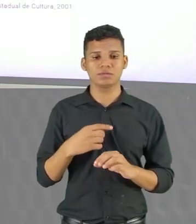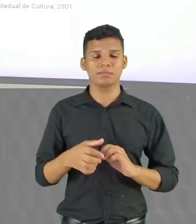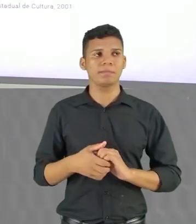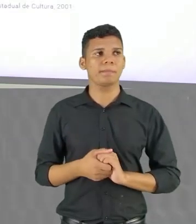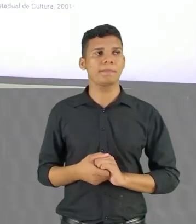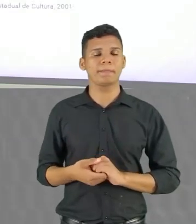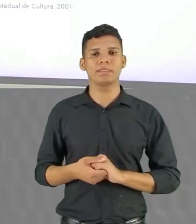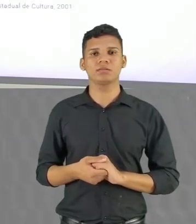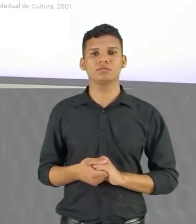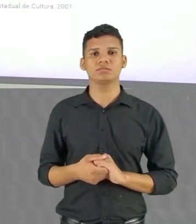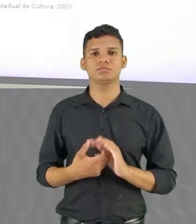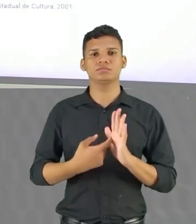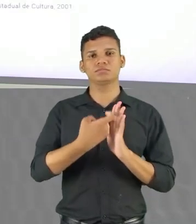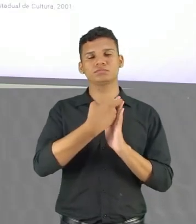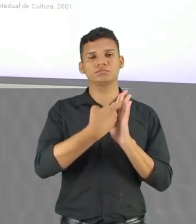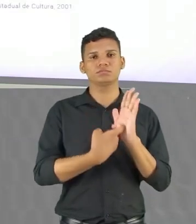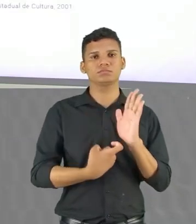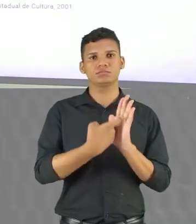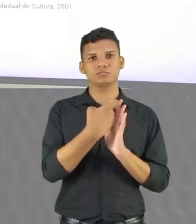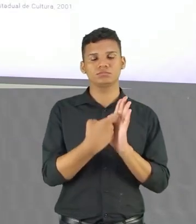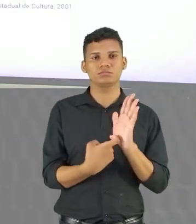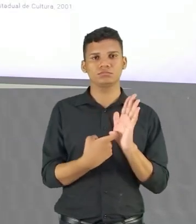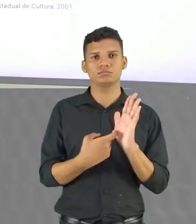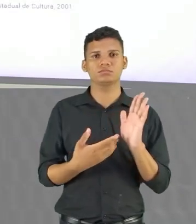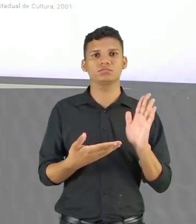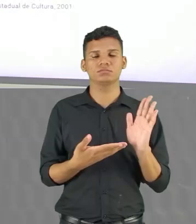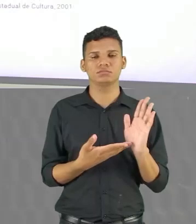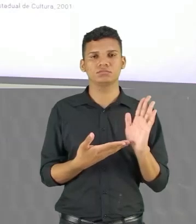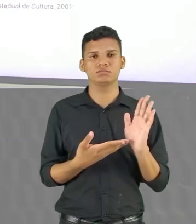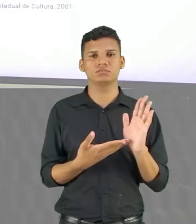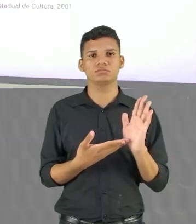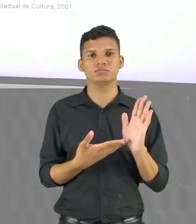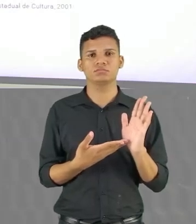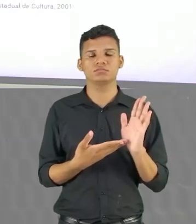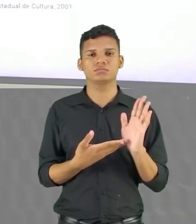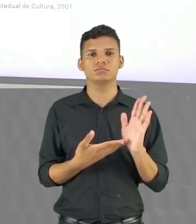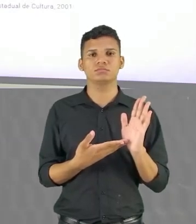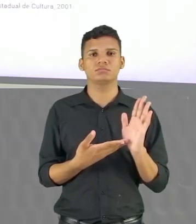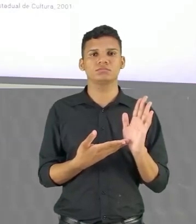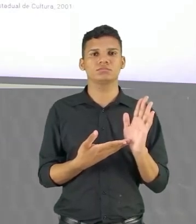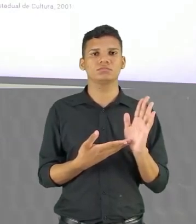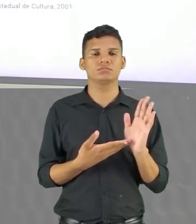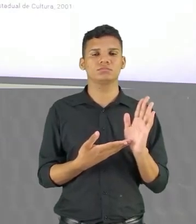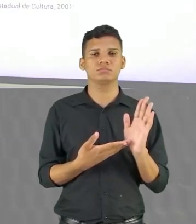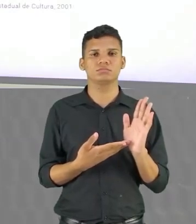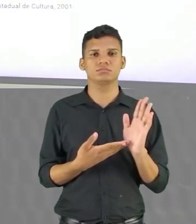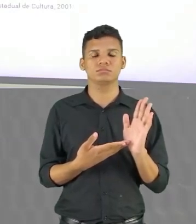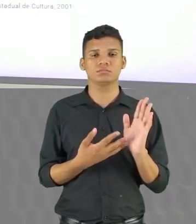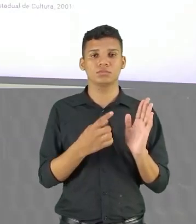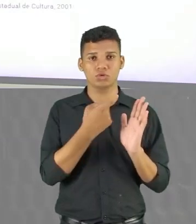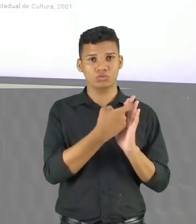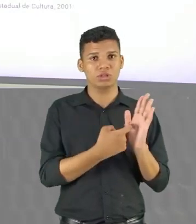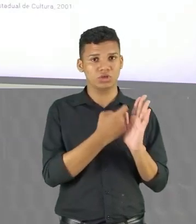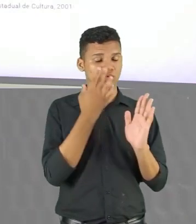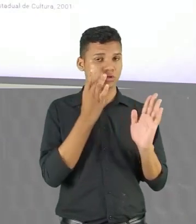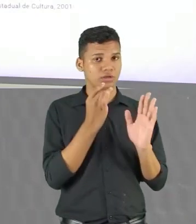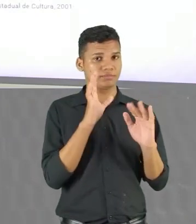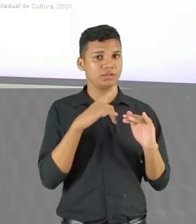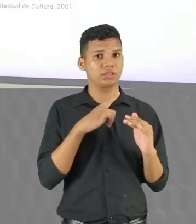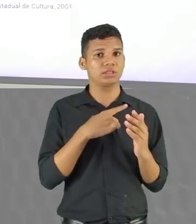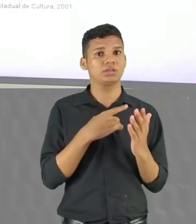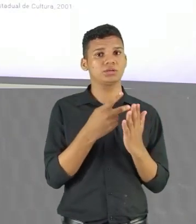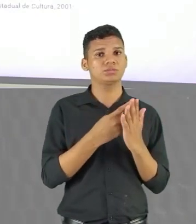Depois Depois que amei Este pavão vermelho Os meus outros pavões Foram-se embora Então a gente tem mais um poema